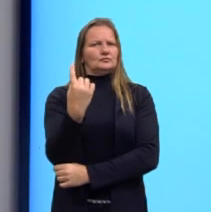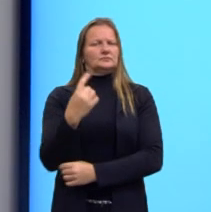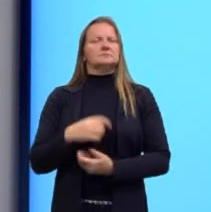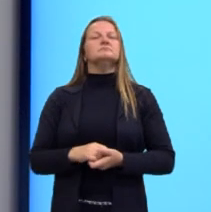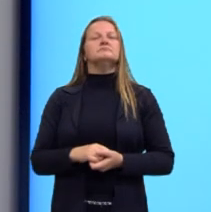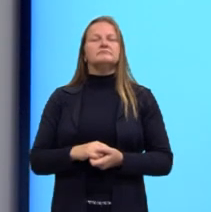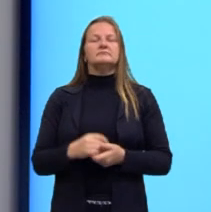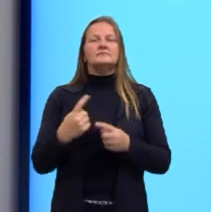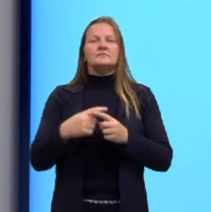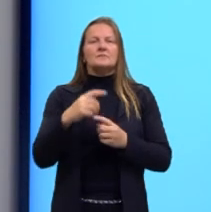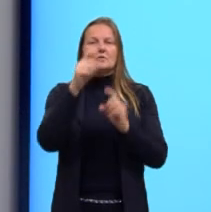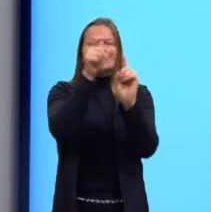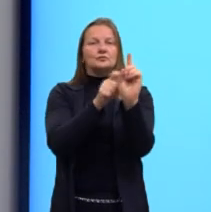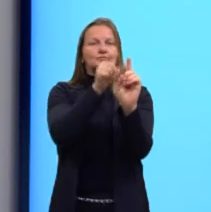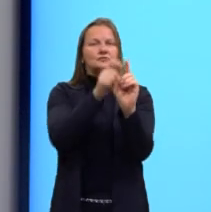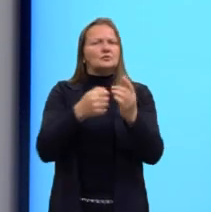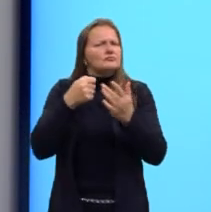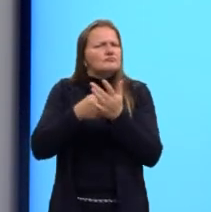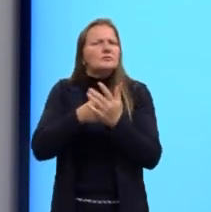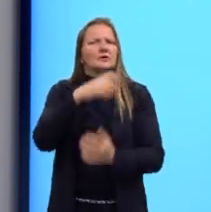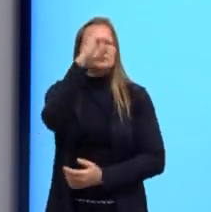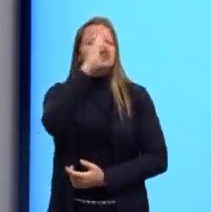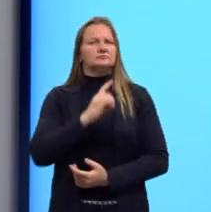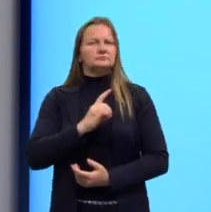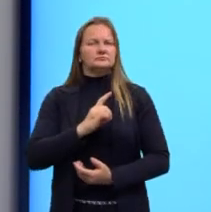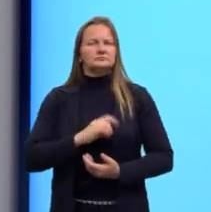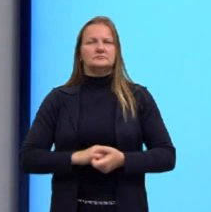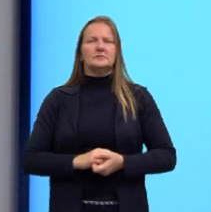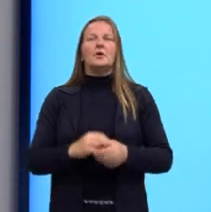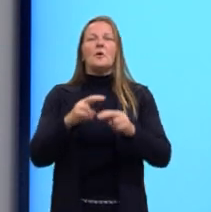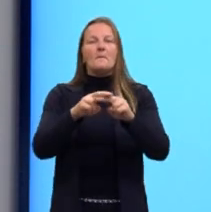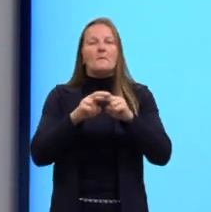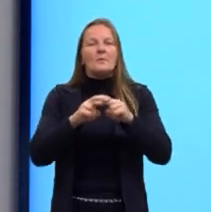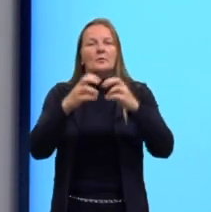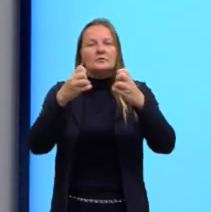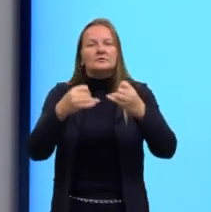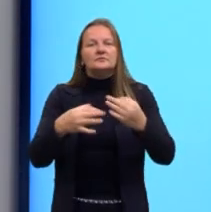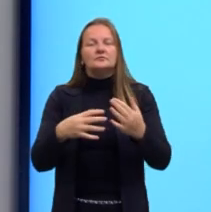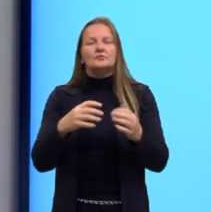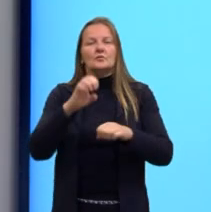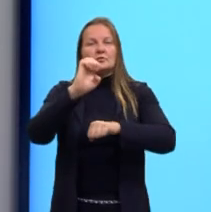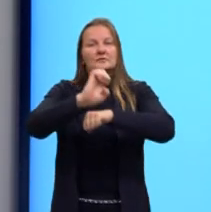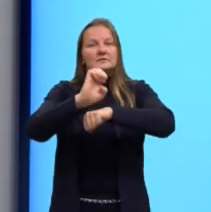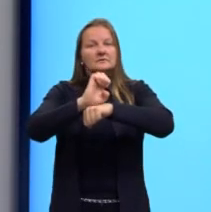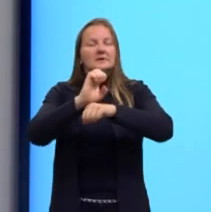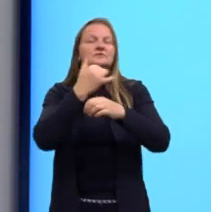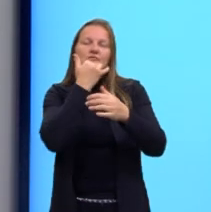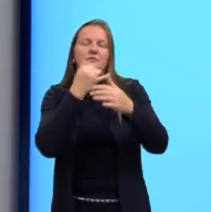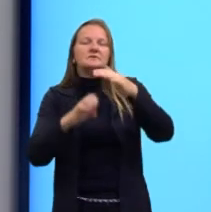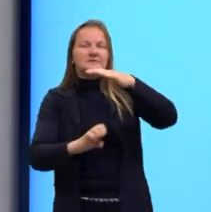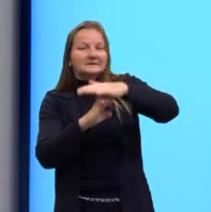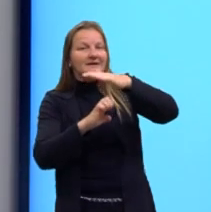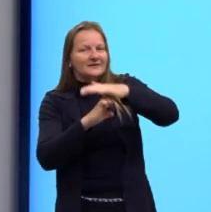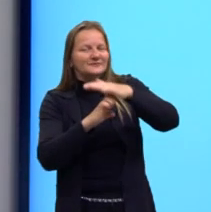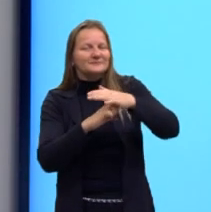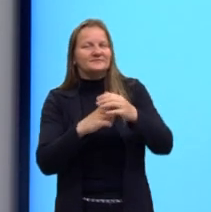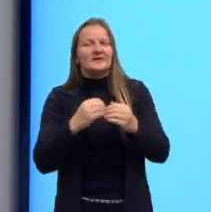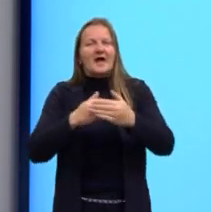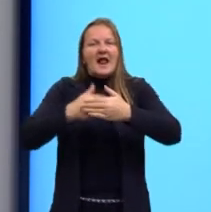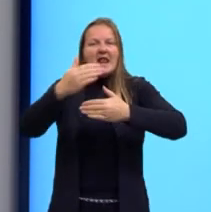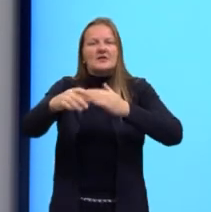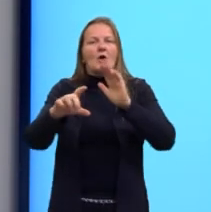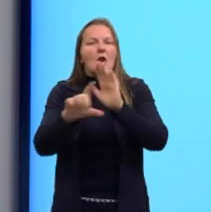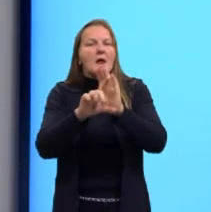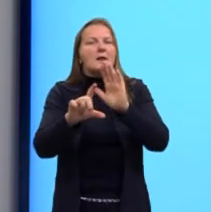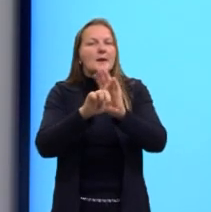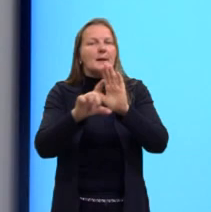levar o sujeito a lutar por seus direitos. Nesse sentido, cabe ao Estado, para além da legalidade, que eu lhe